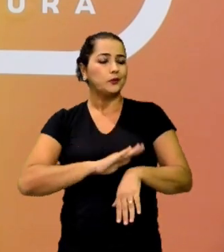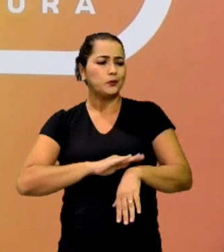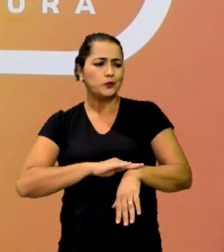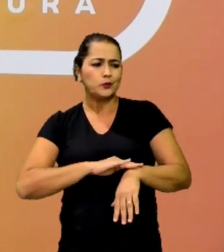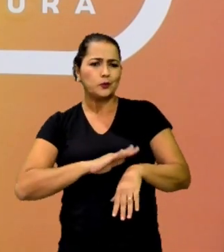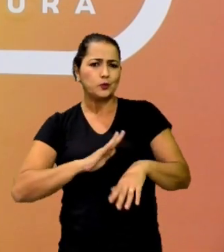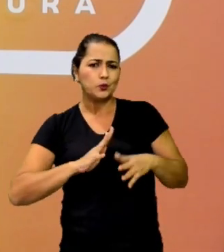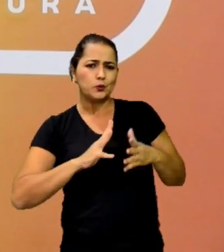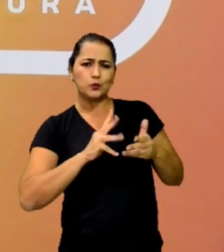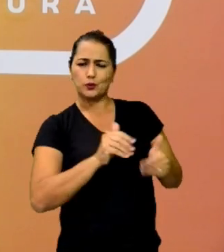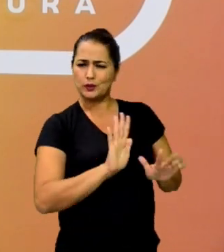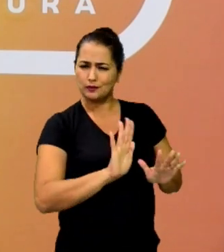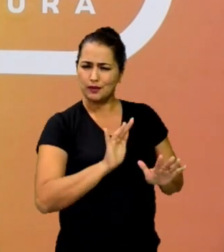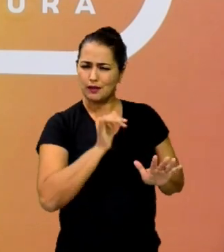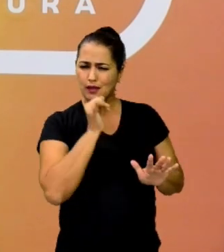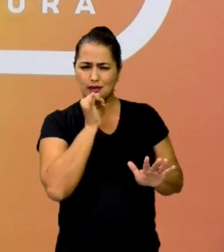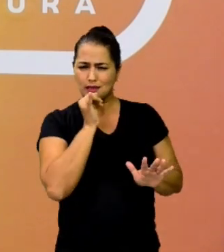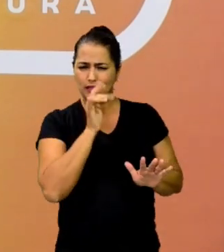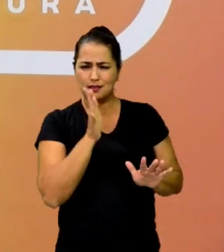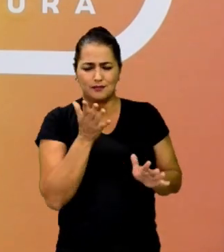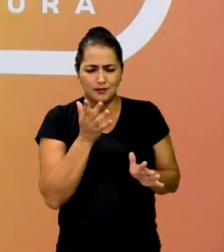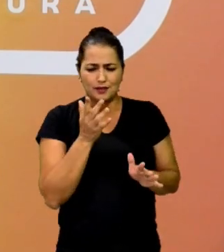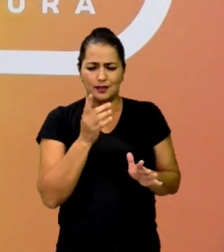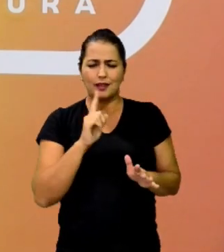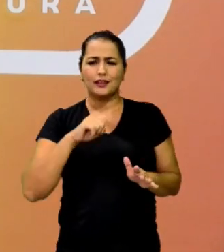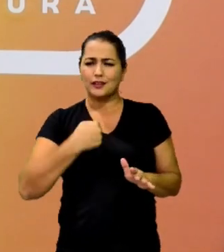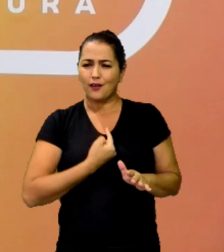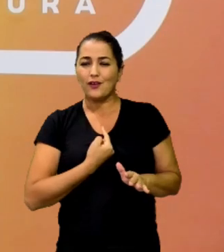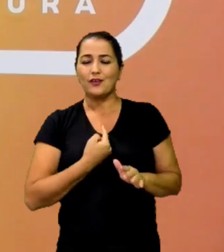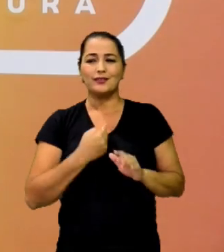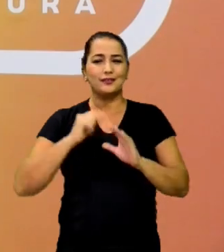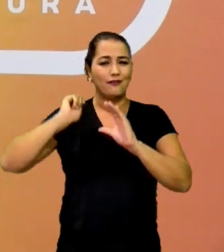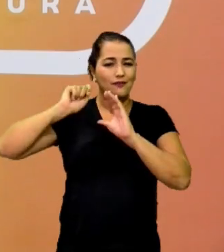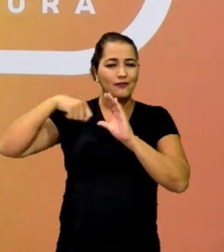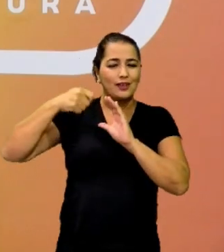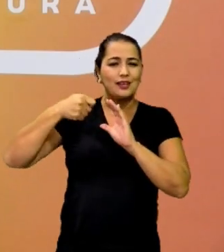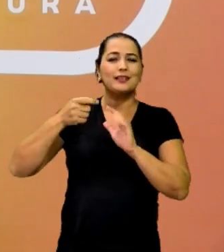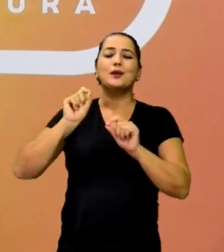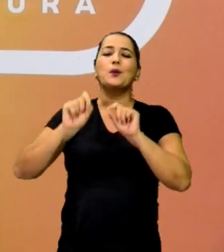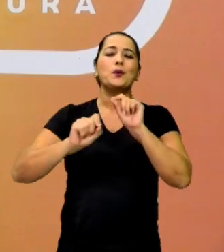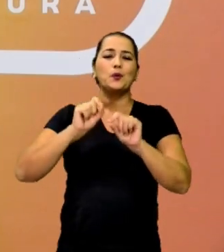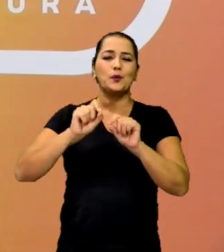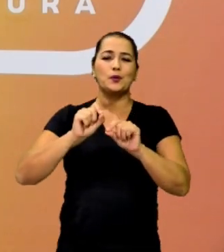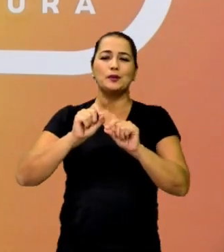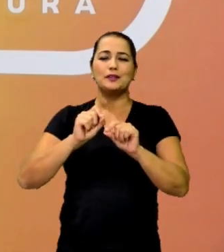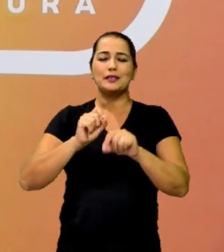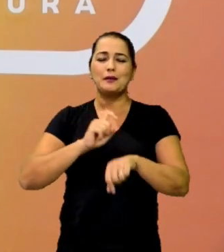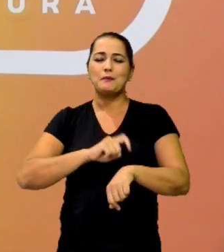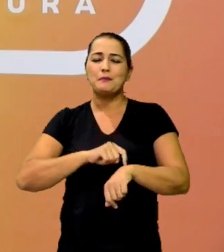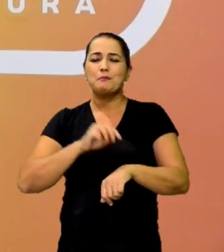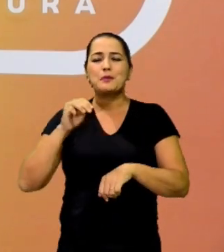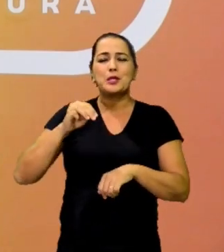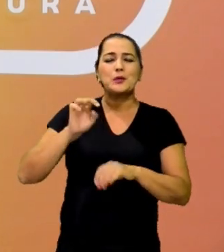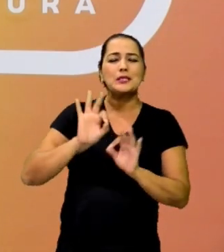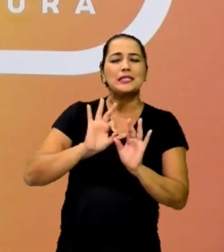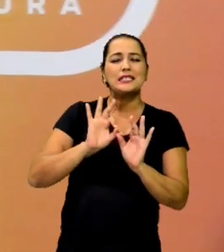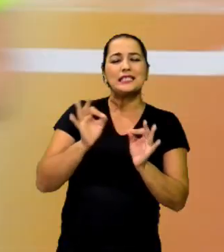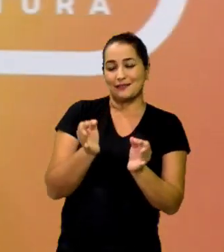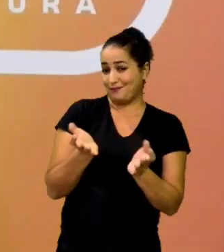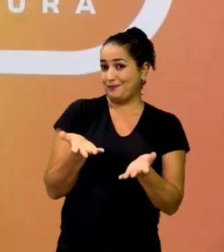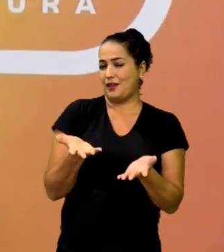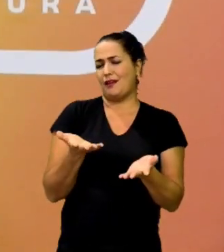como, por exemplo, a nossa videoaula aqui, que dura apenas alguns minutos. Awww!